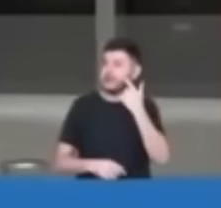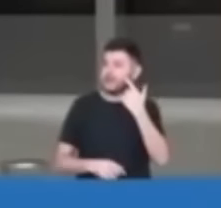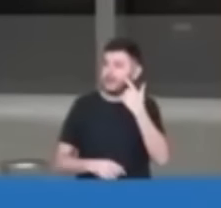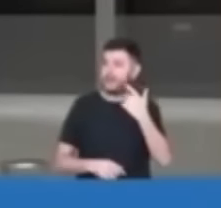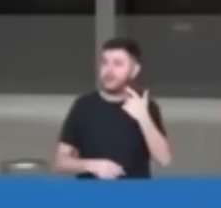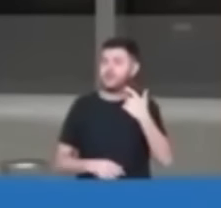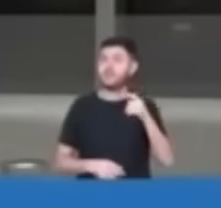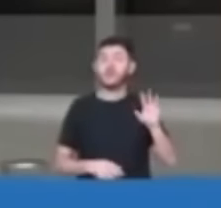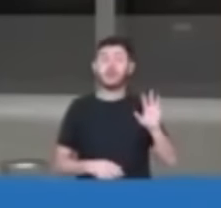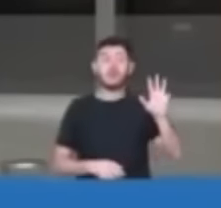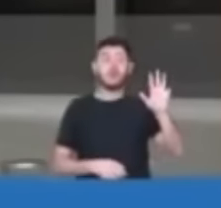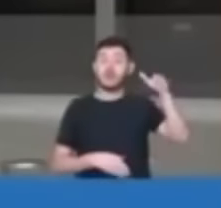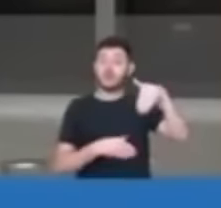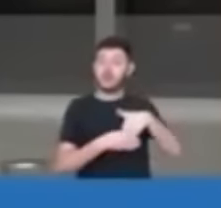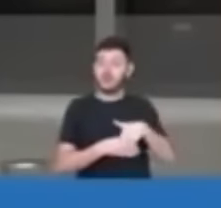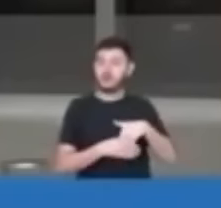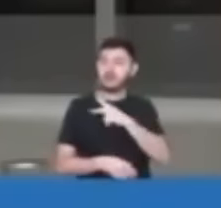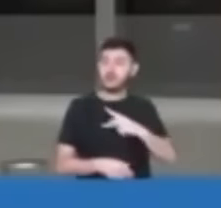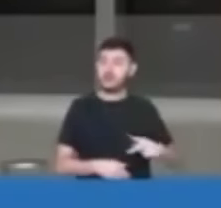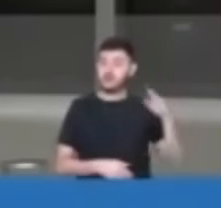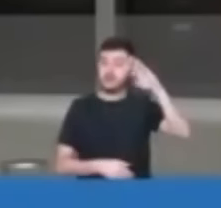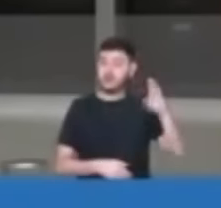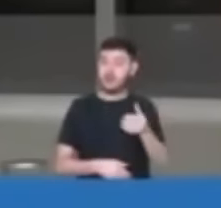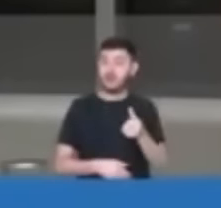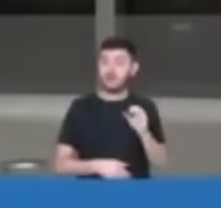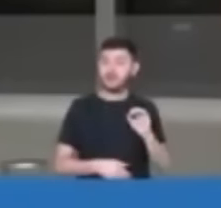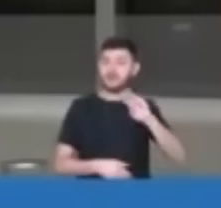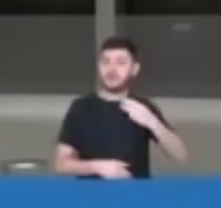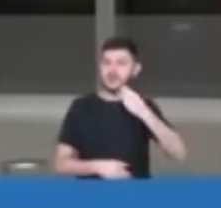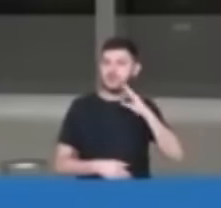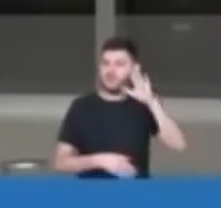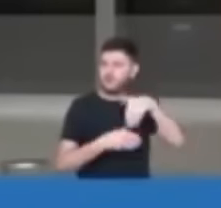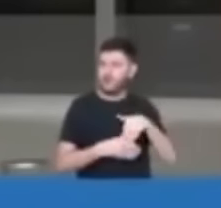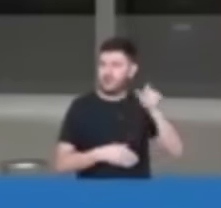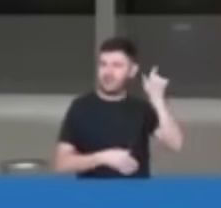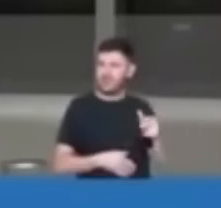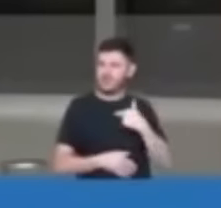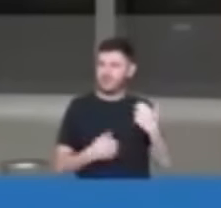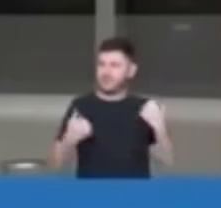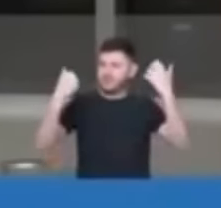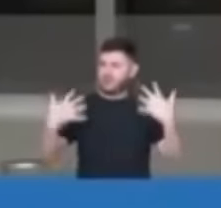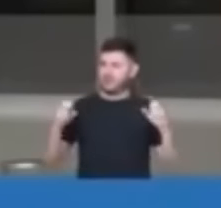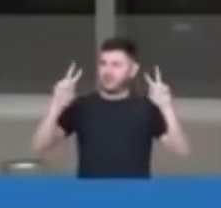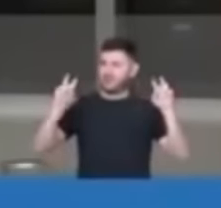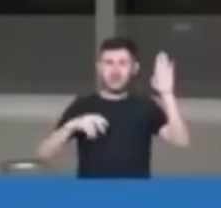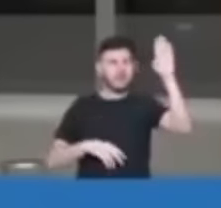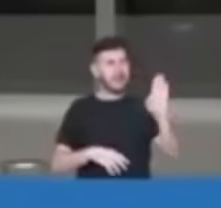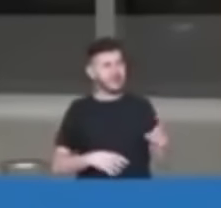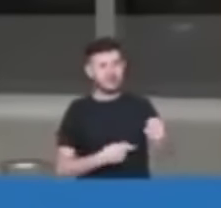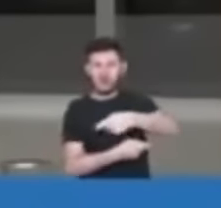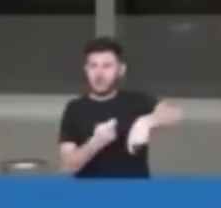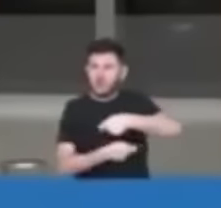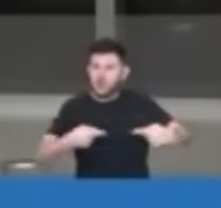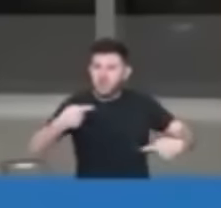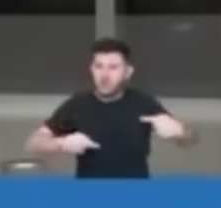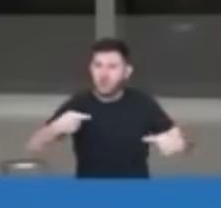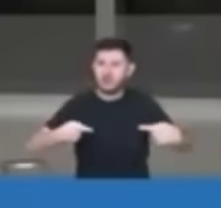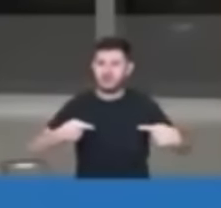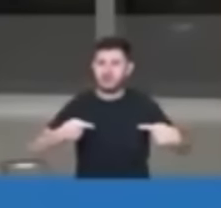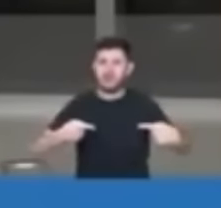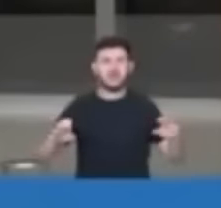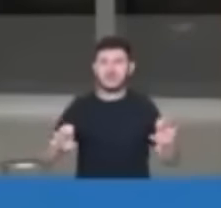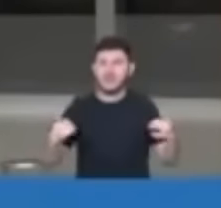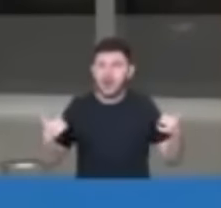Brasil com 60 milhões de votos e ele não pode falar sobre a questão central da política econômica brasileira? É claro que ele pode,